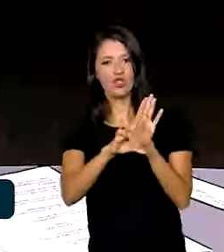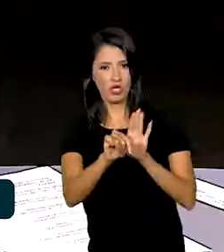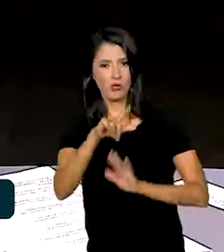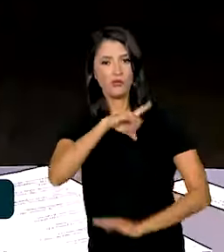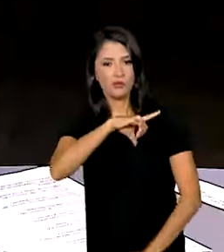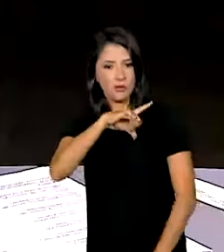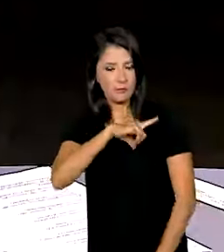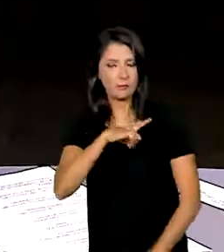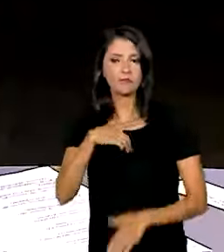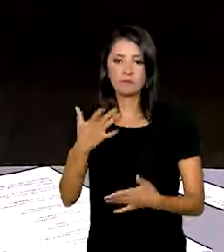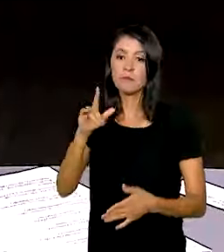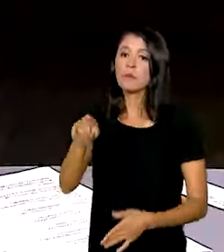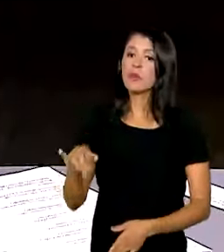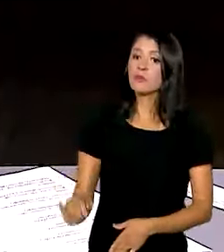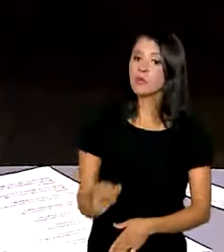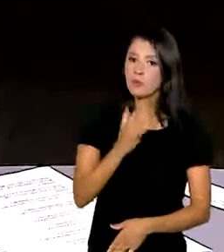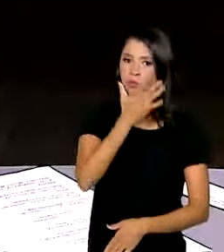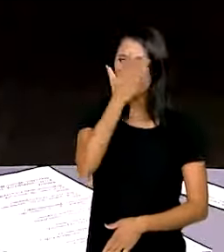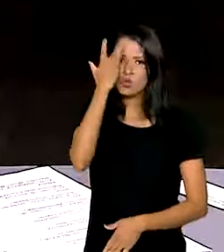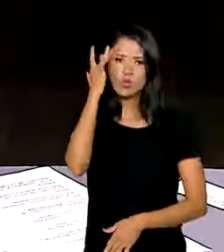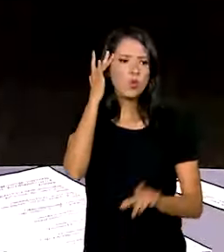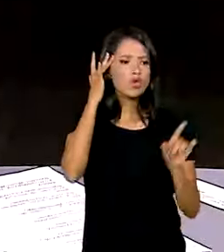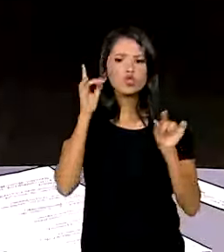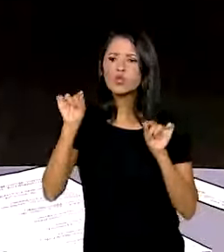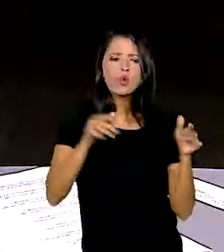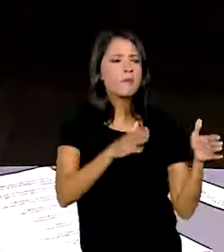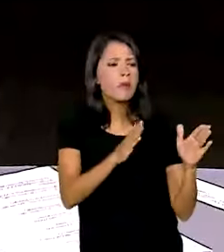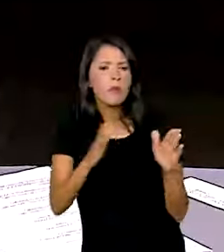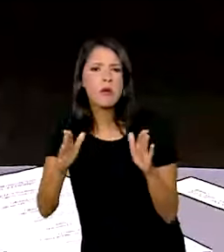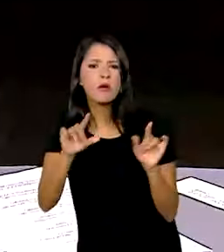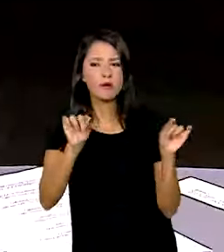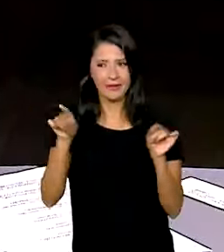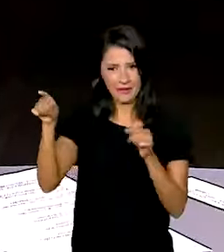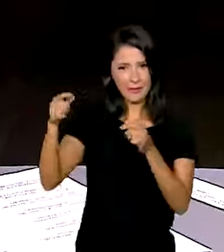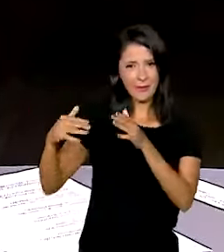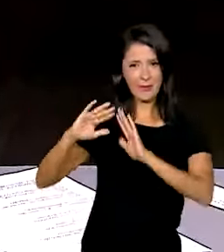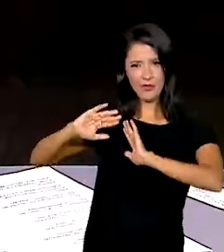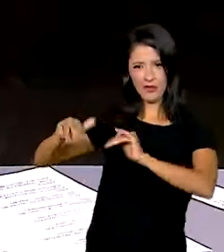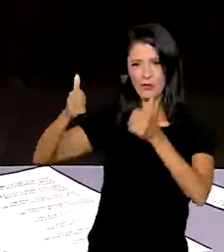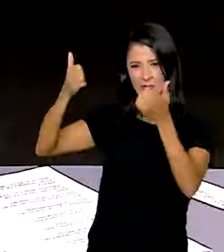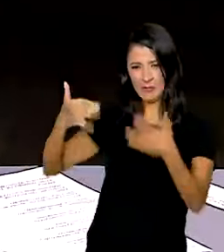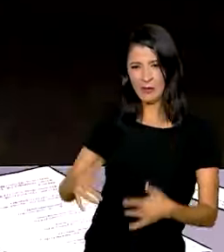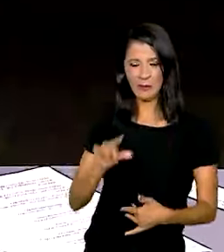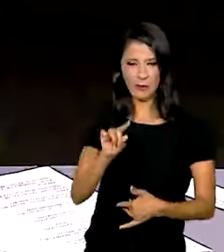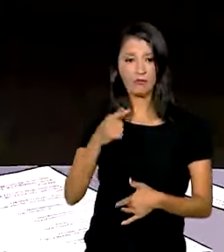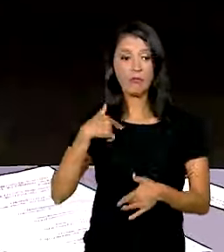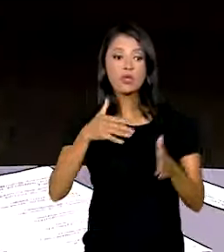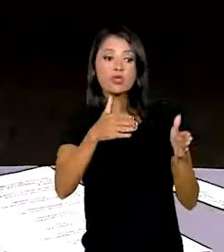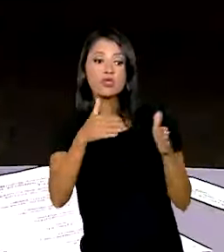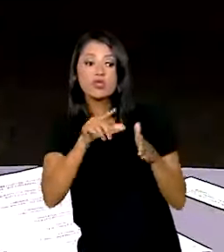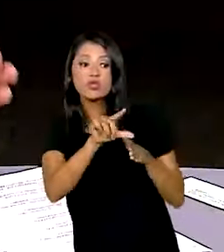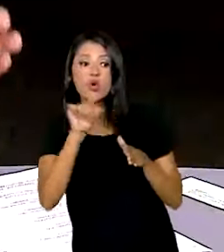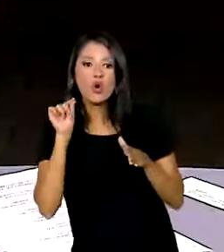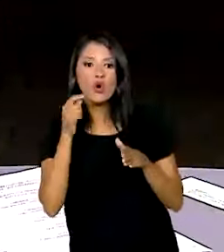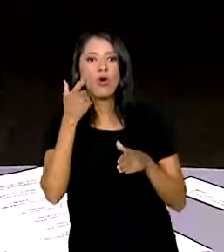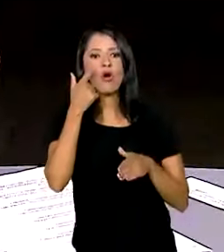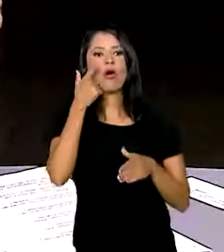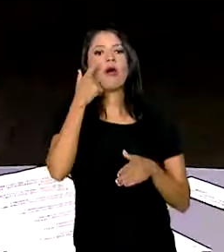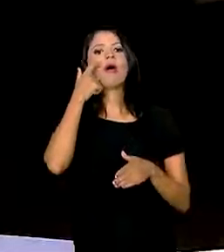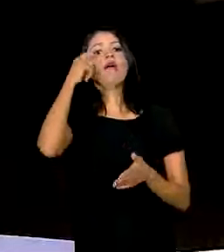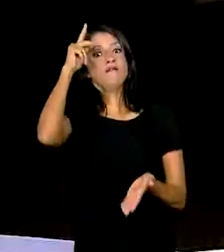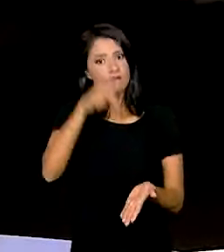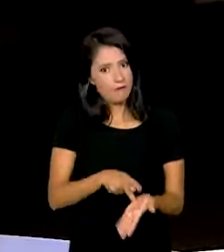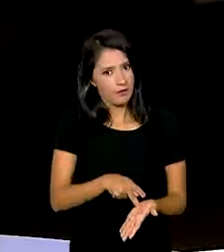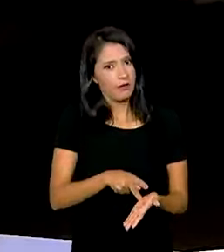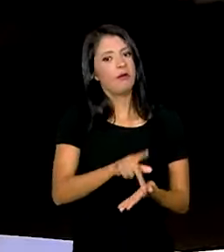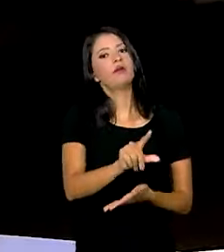de novo, as pessoas, na hora que elas vão escolher um bloco, o Augusto está pedindo para explicar um pouquinho, elas olhem aquele bloco e realmente escolham,